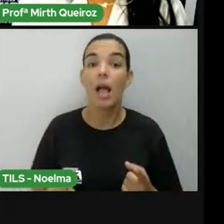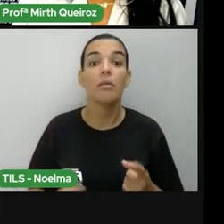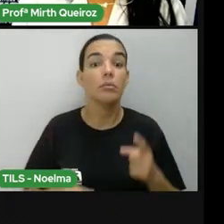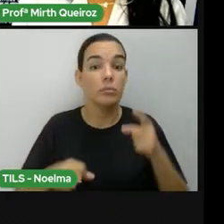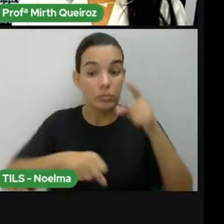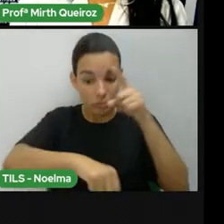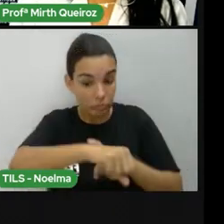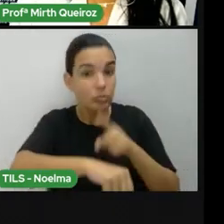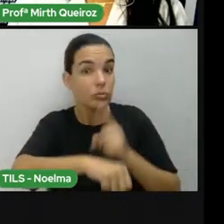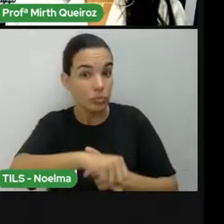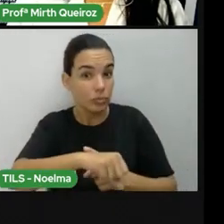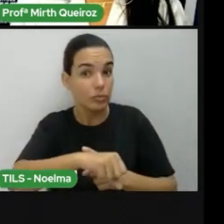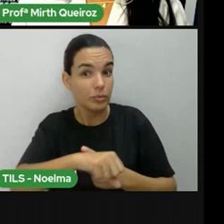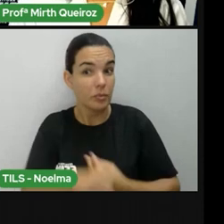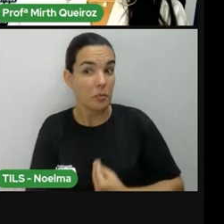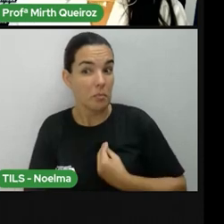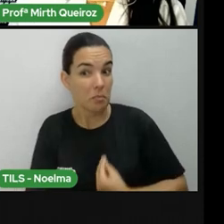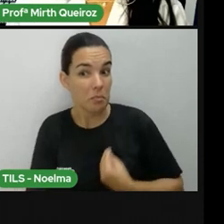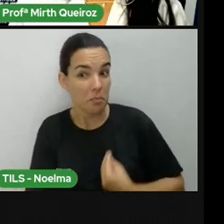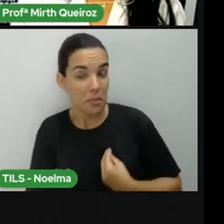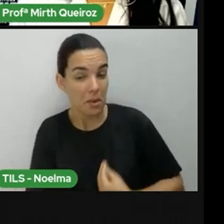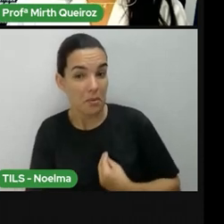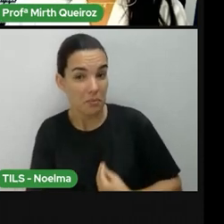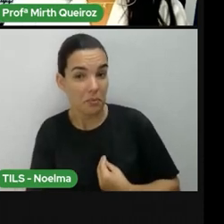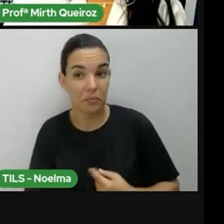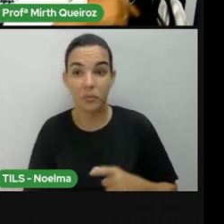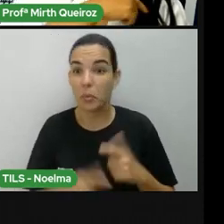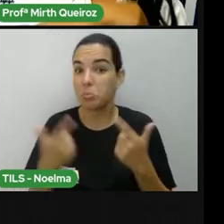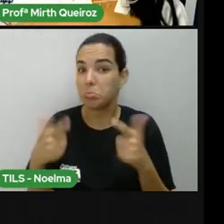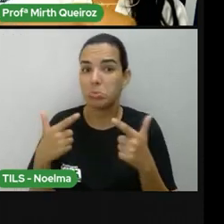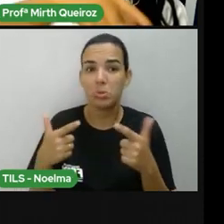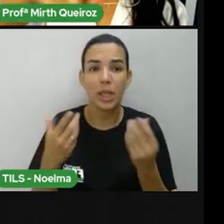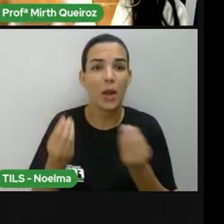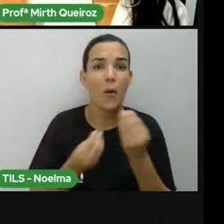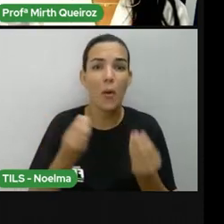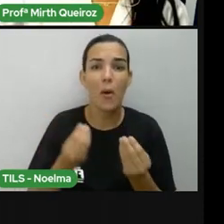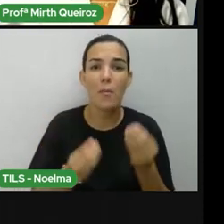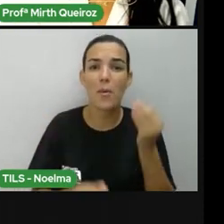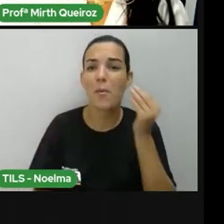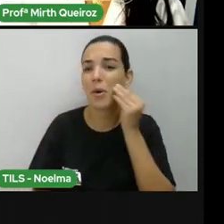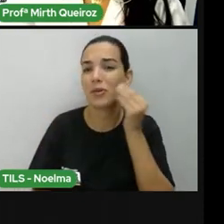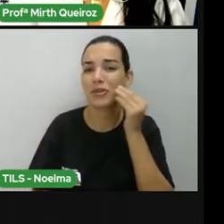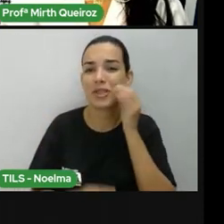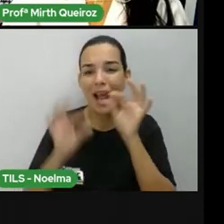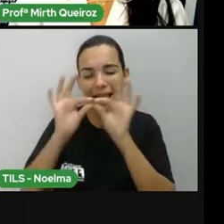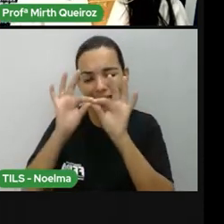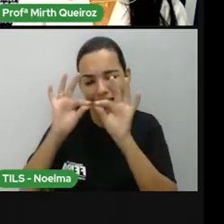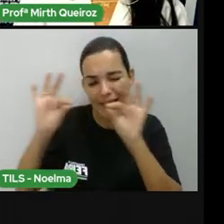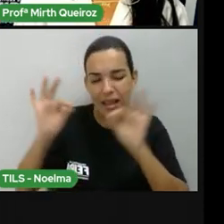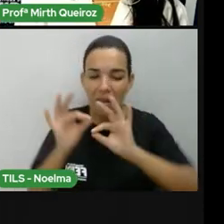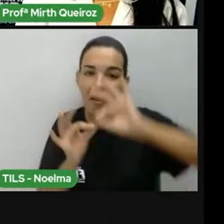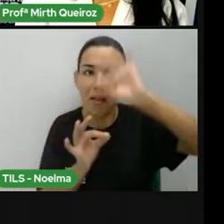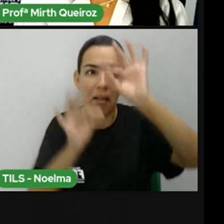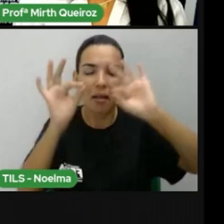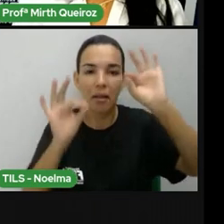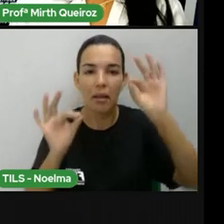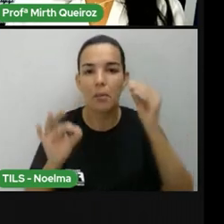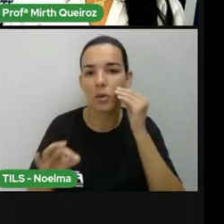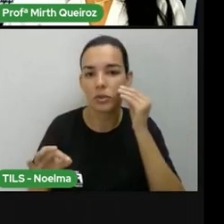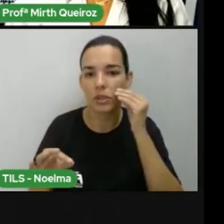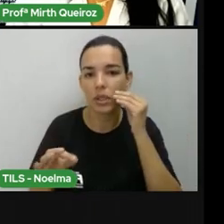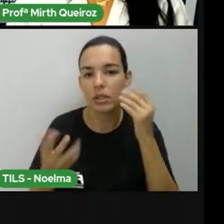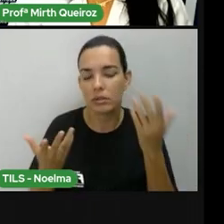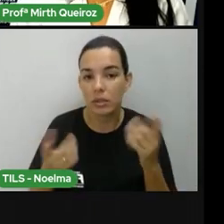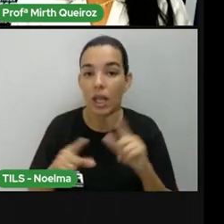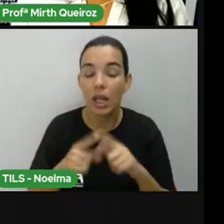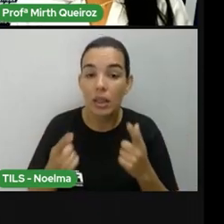dentro do nosso estado, por exemplo, não vai estar lá as linhas marcadinhas, onde é que é Feira de Santana e tal, não, né.